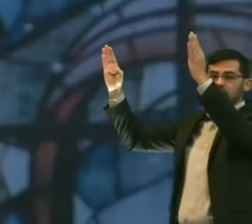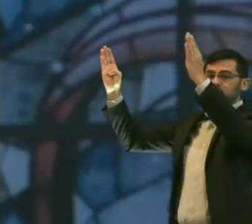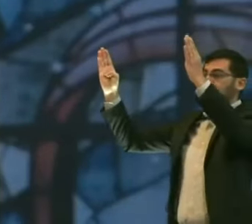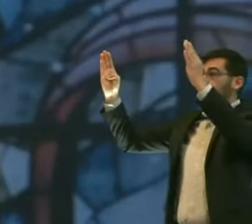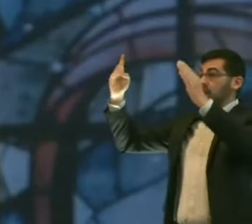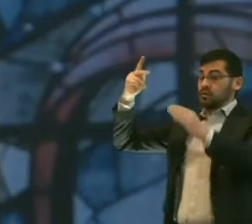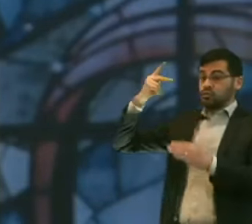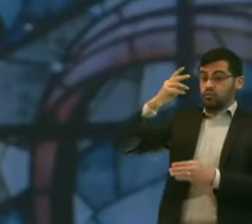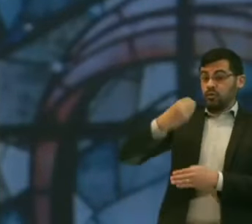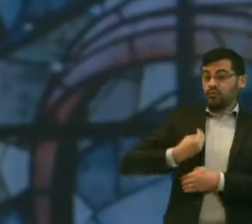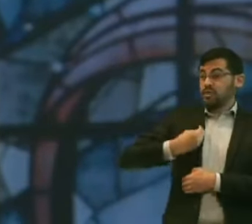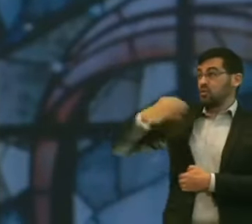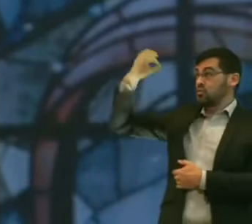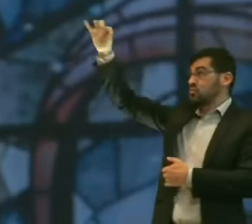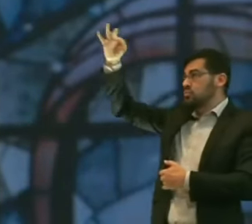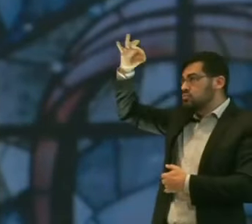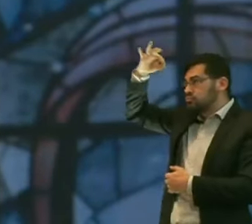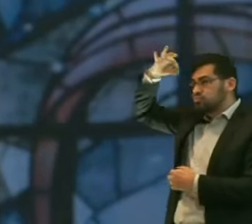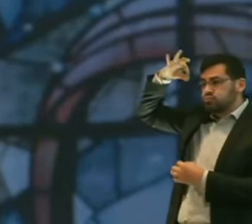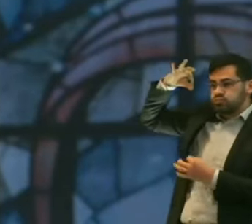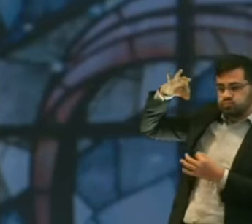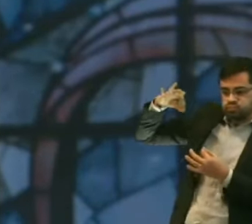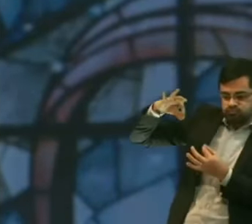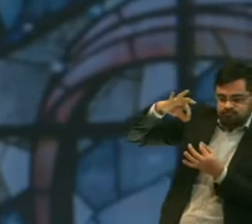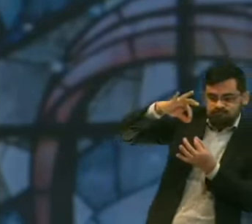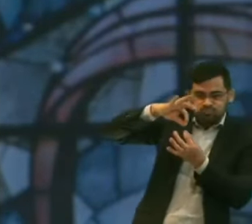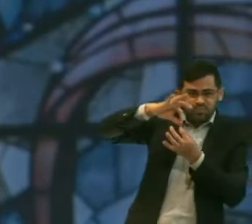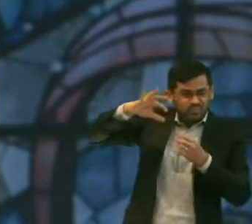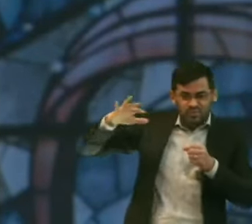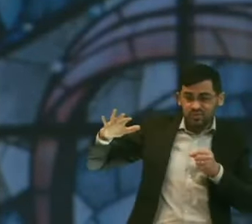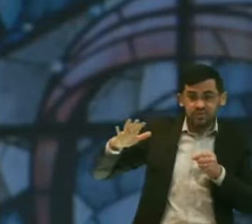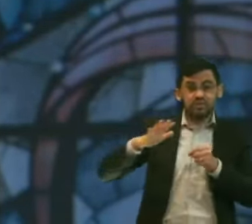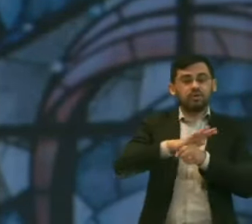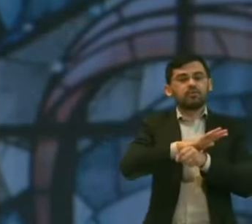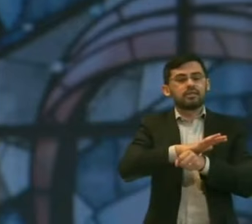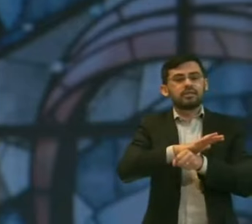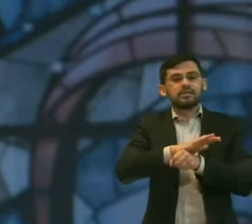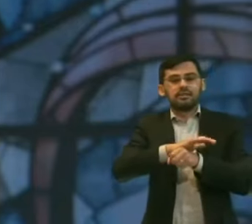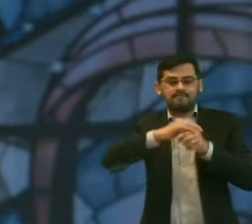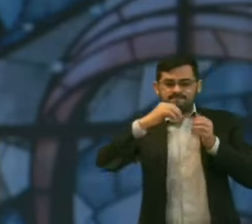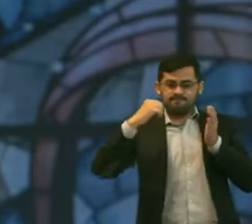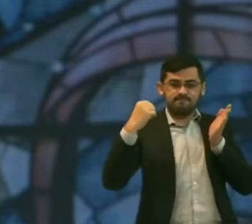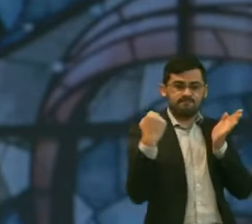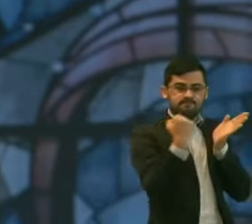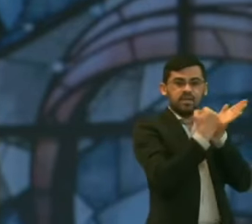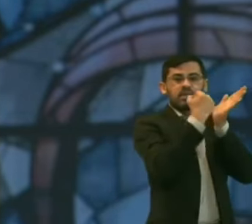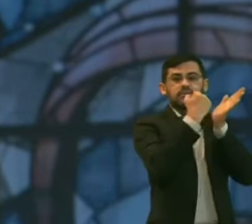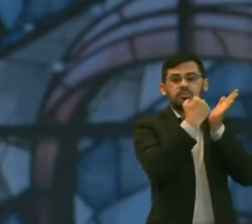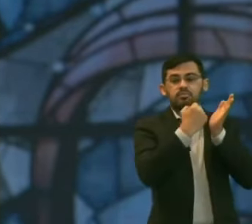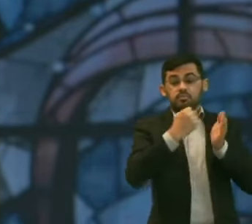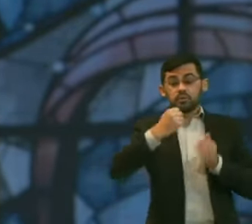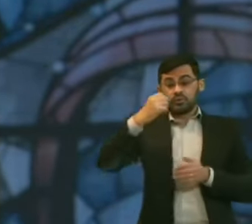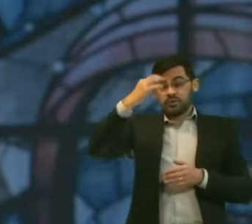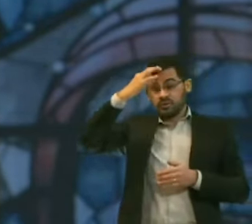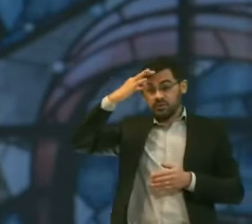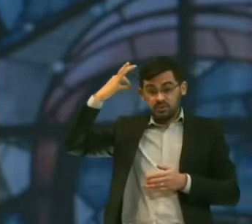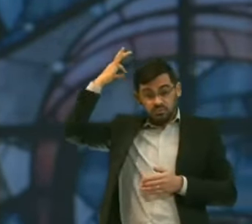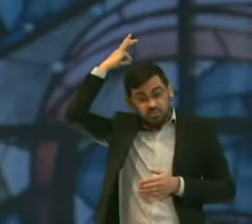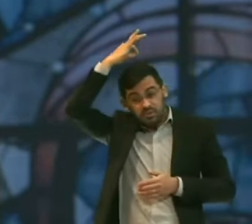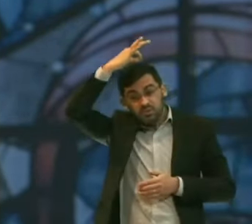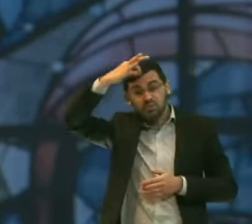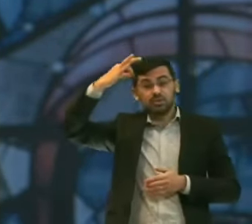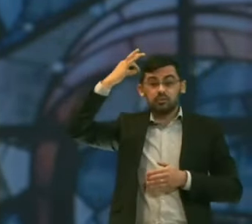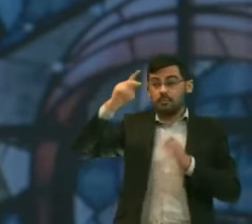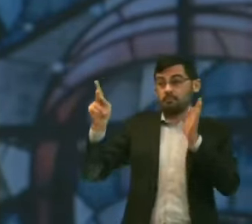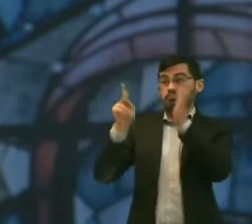você O Espírito Santo dele E você foi selado Pelo Santo Espírito